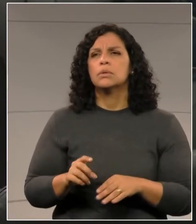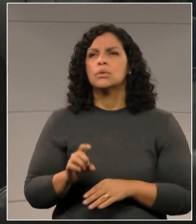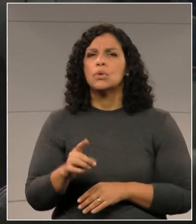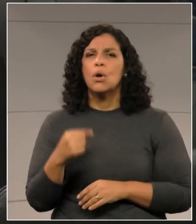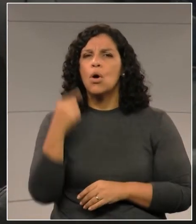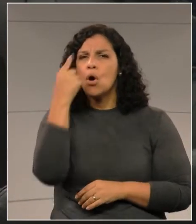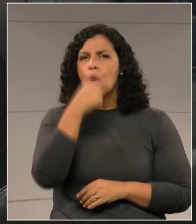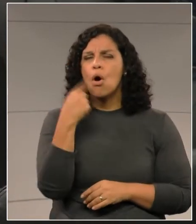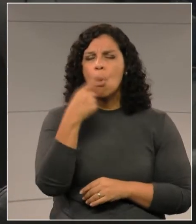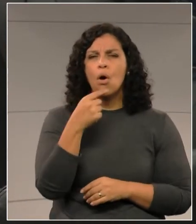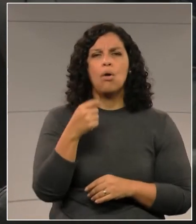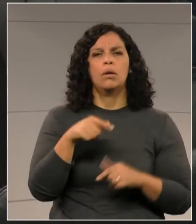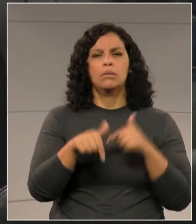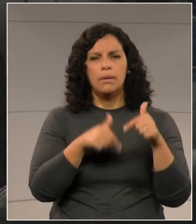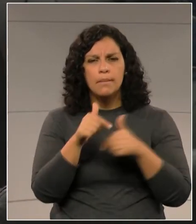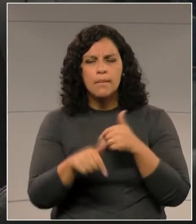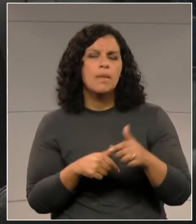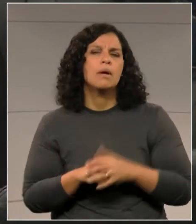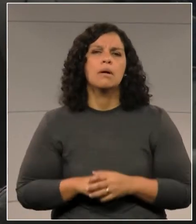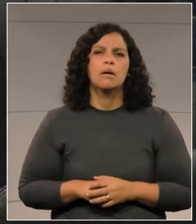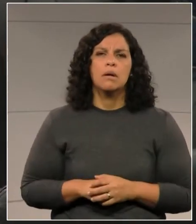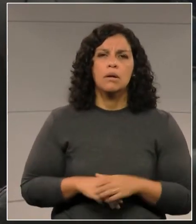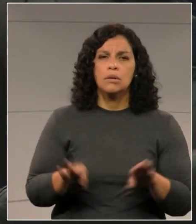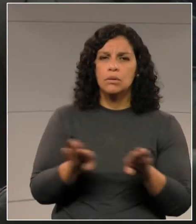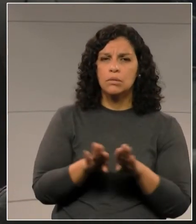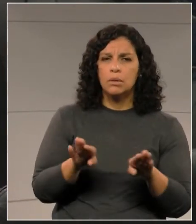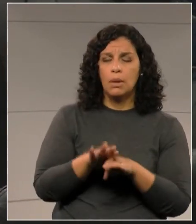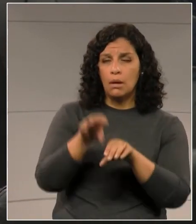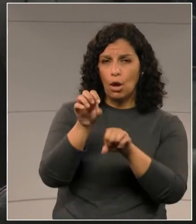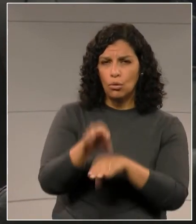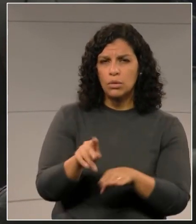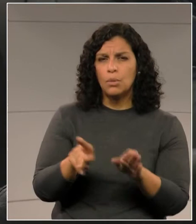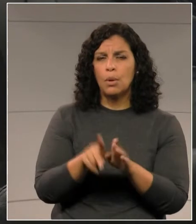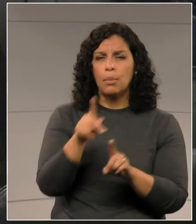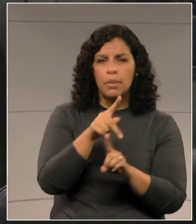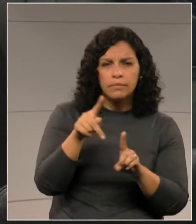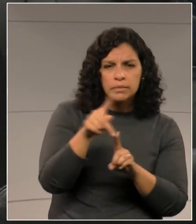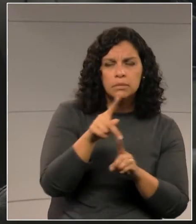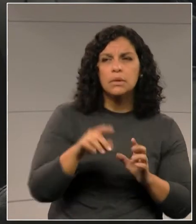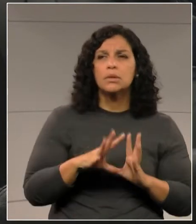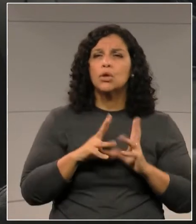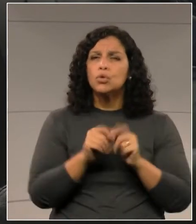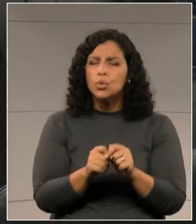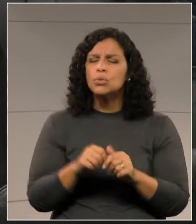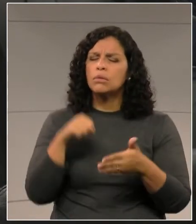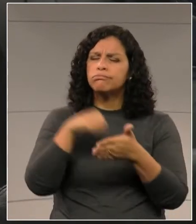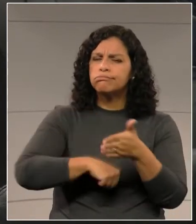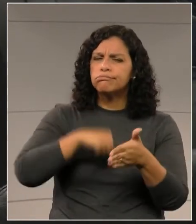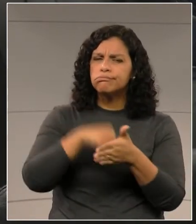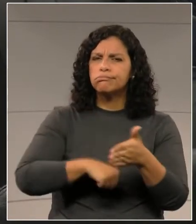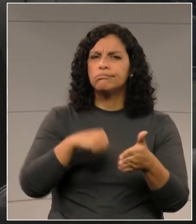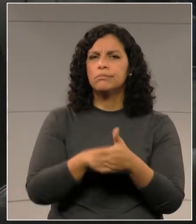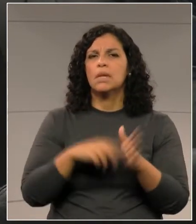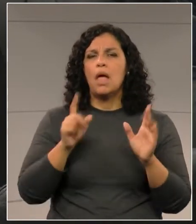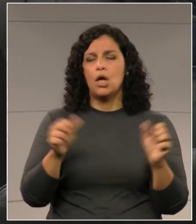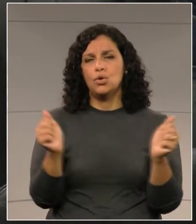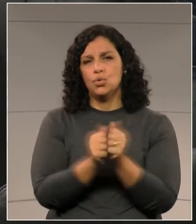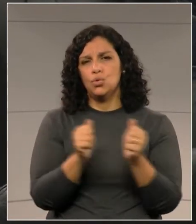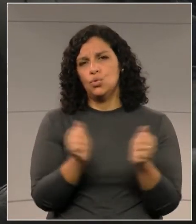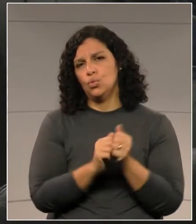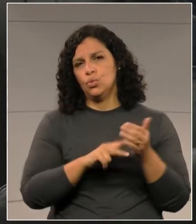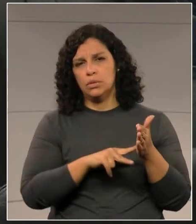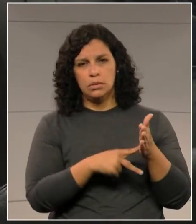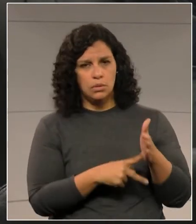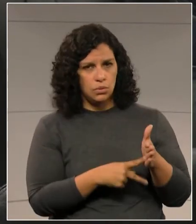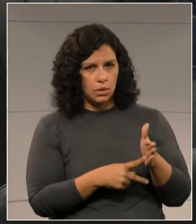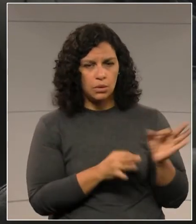de oratividade, a questão das previdências, todas as conquistas foram obtidas através